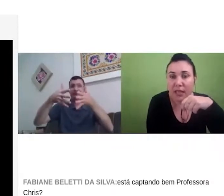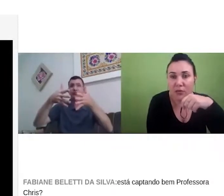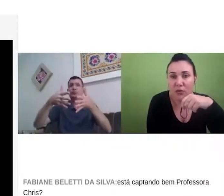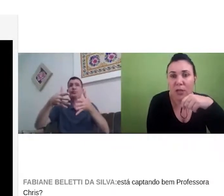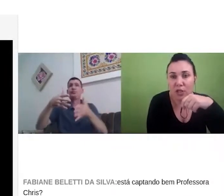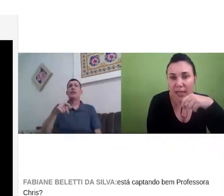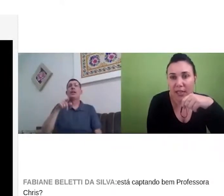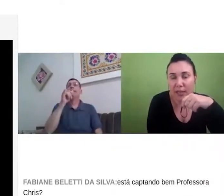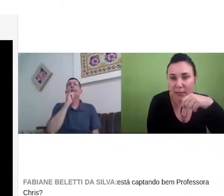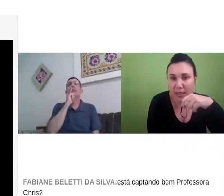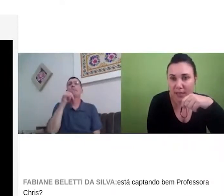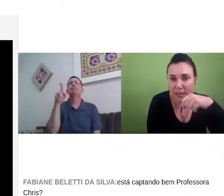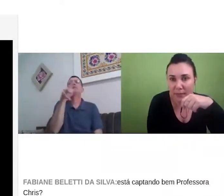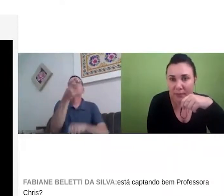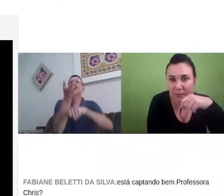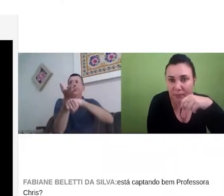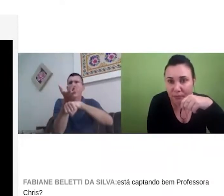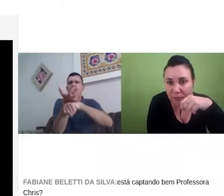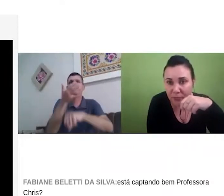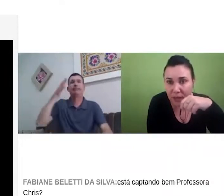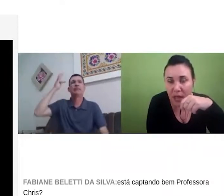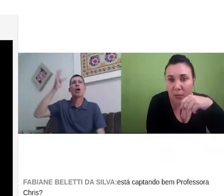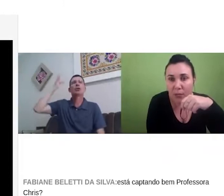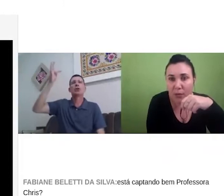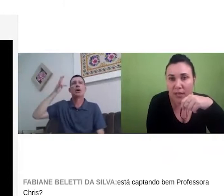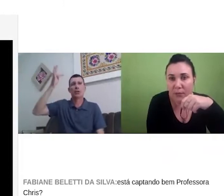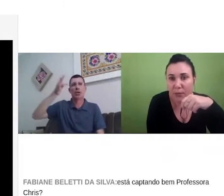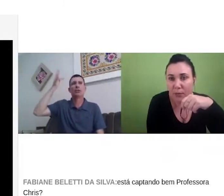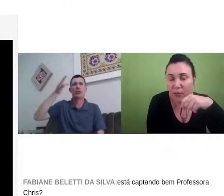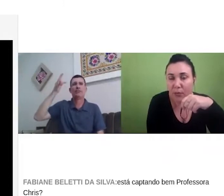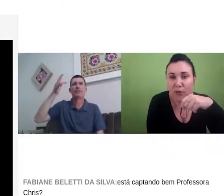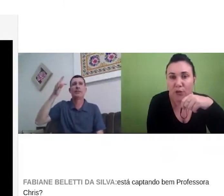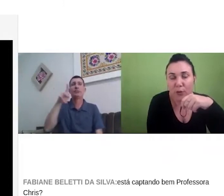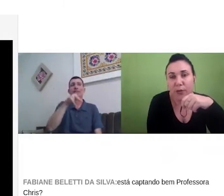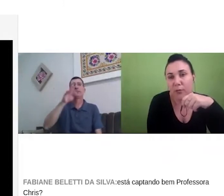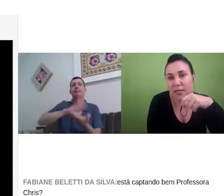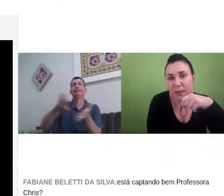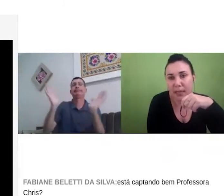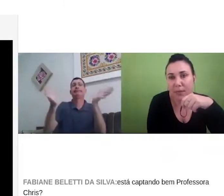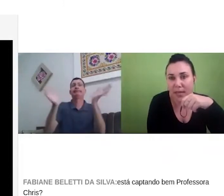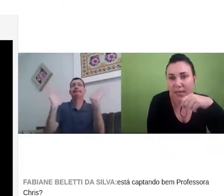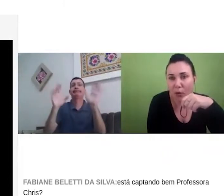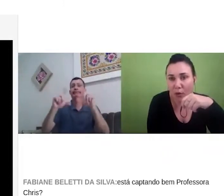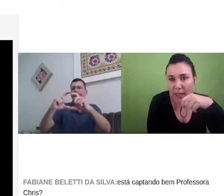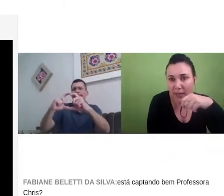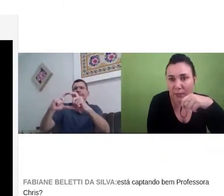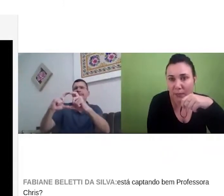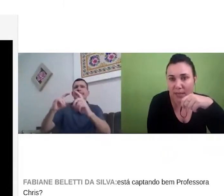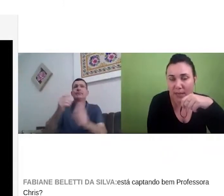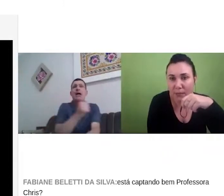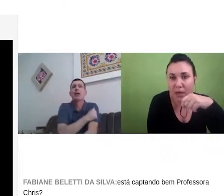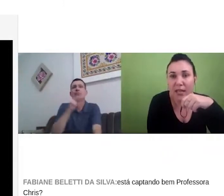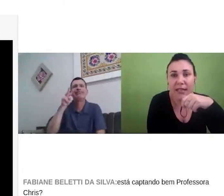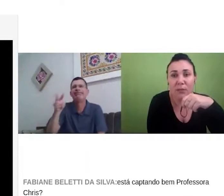Então, sobre a janela de libras, né, por exemplo, o professor, numa disciplina que é mais teórica, né,